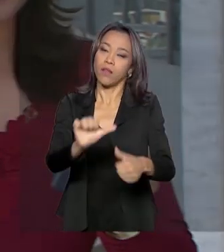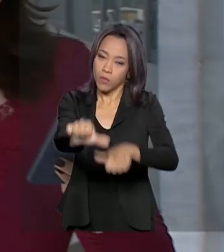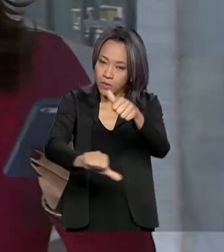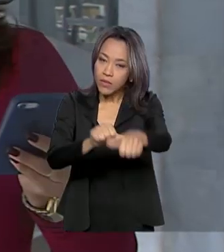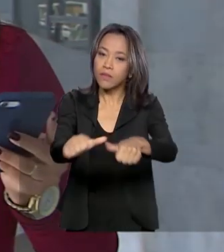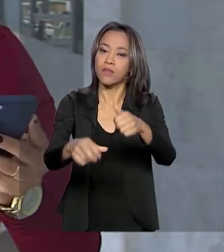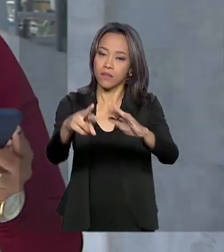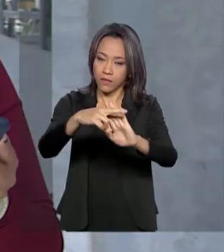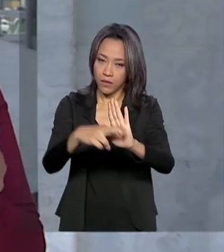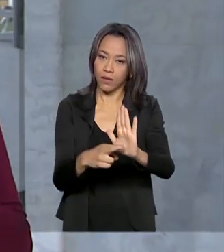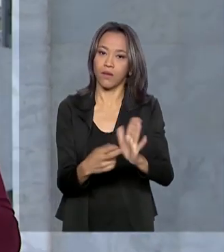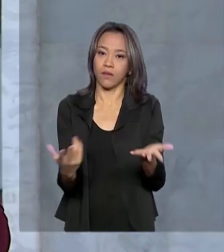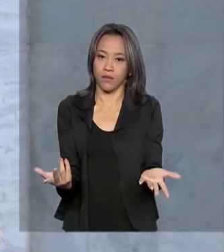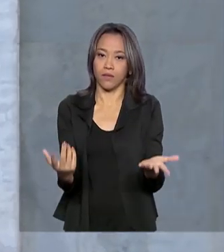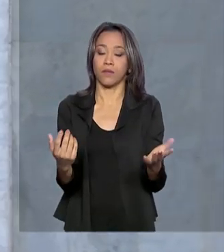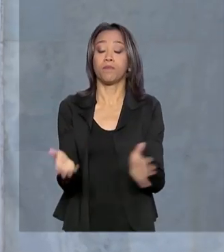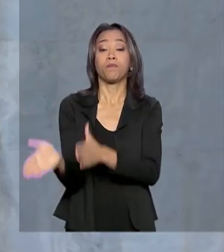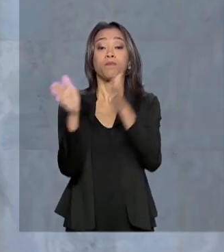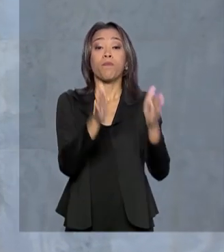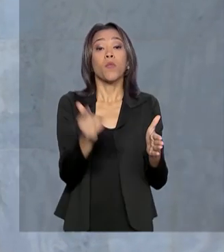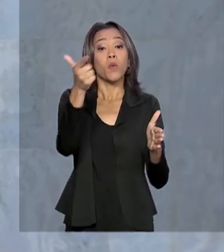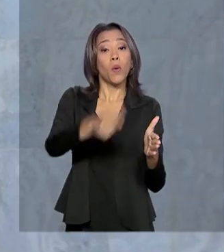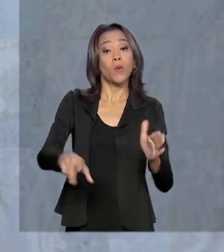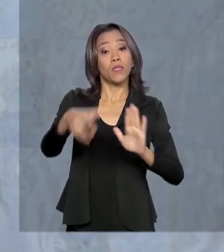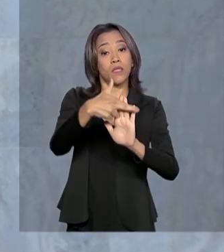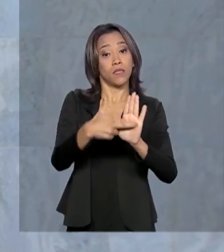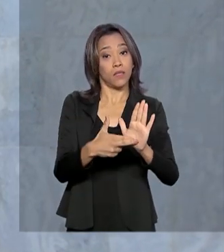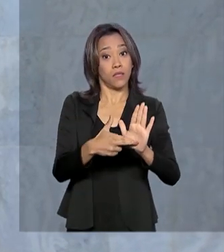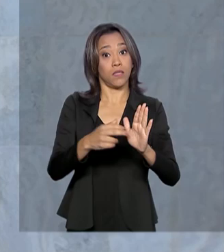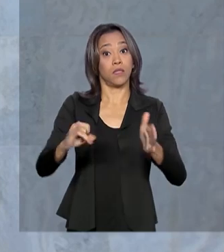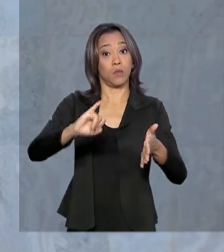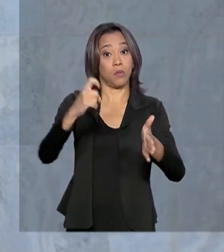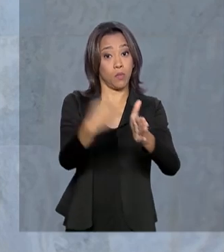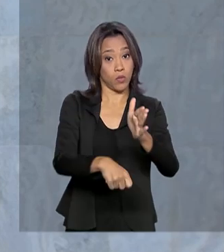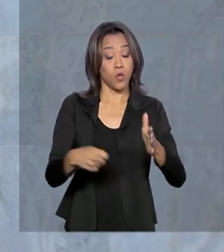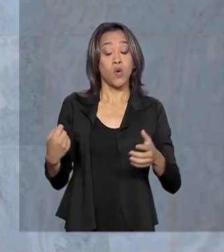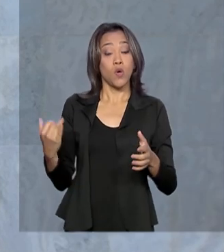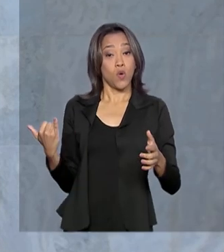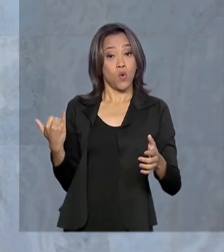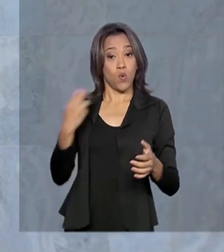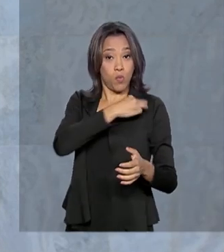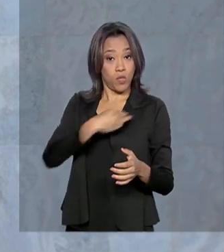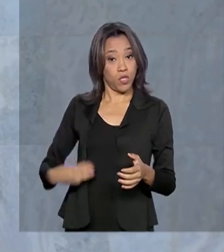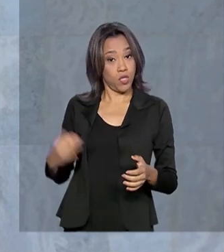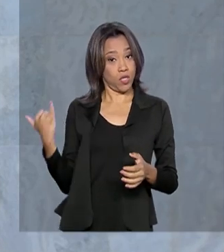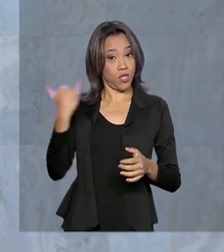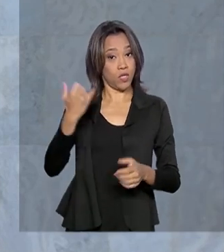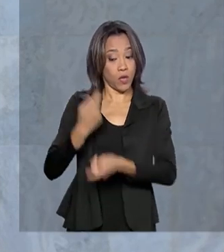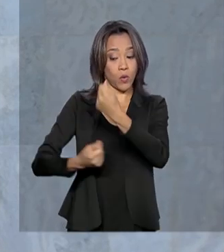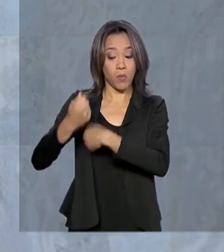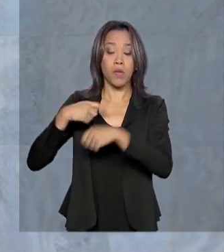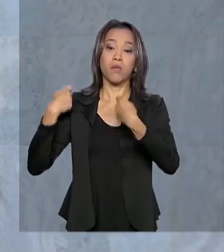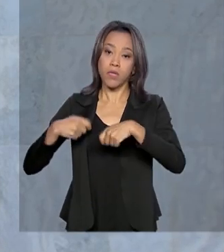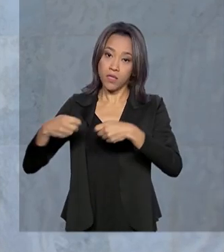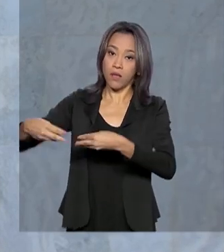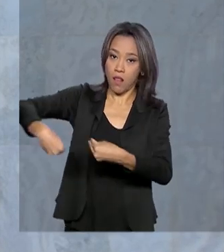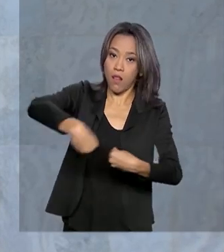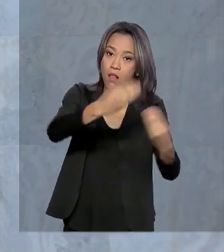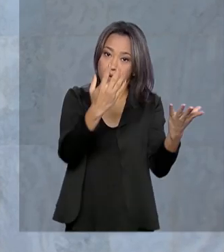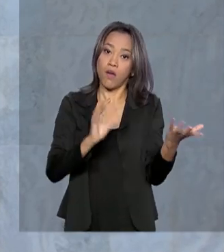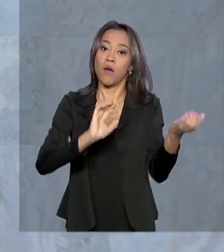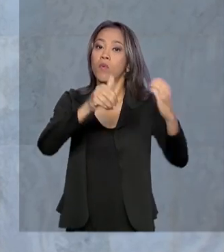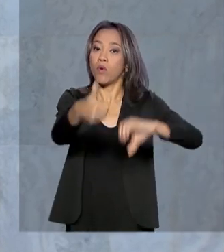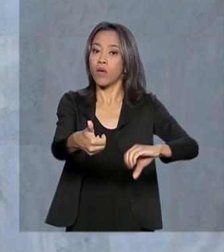administrativa. Já falando sobre a questão da tributária, o ministro da Economia sinalizou que essa reforma, ela deve ser enviada para o Congresso Nacional